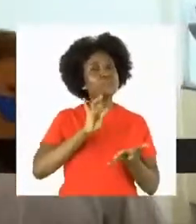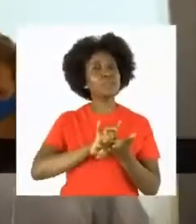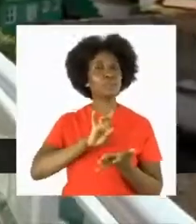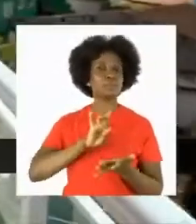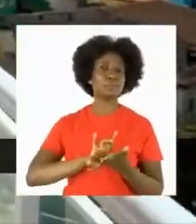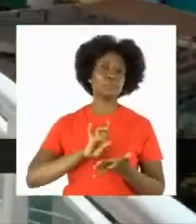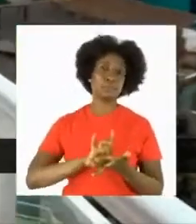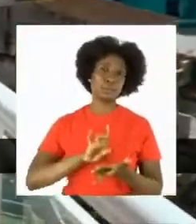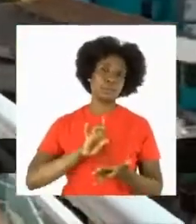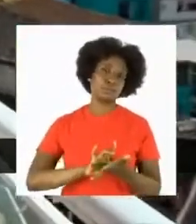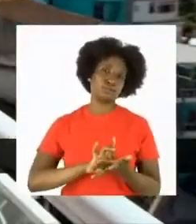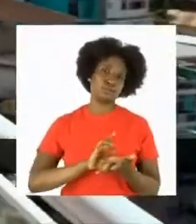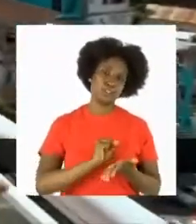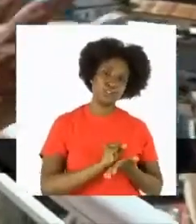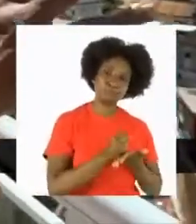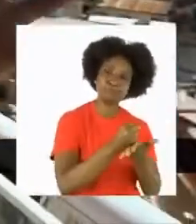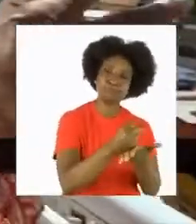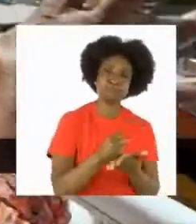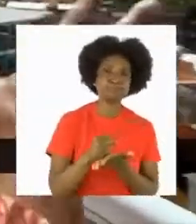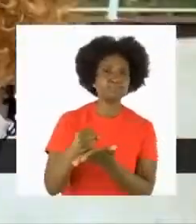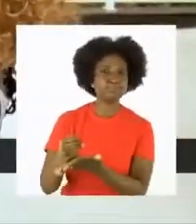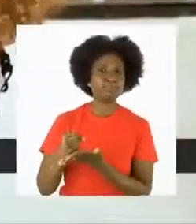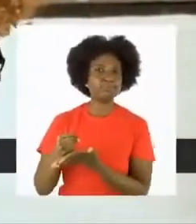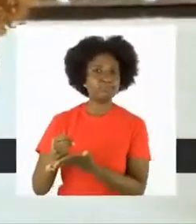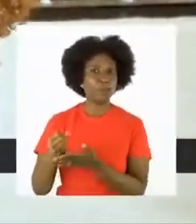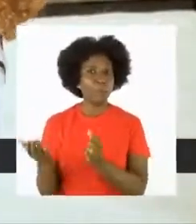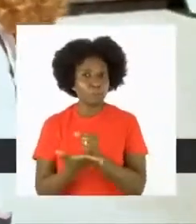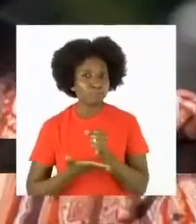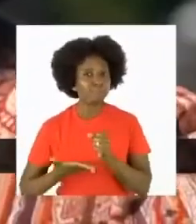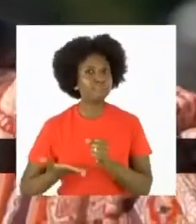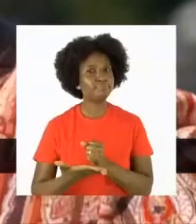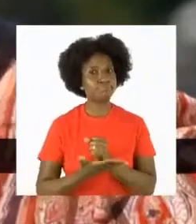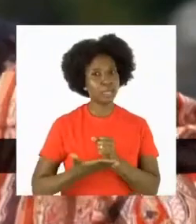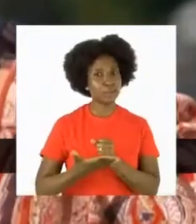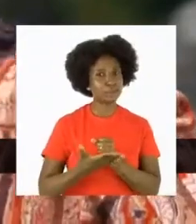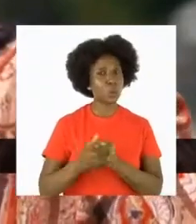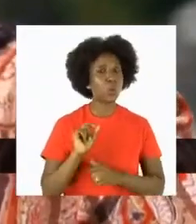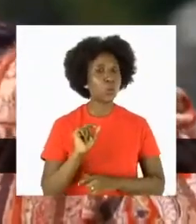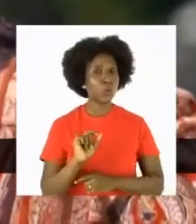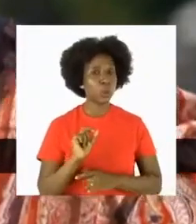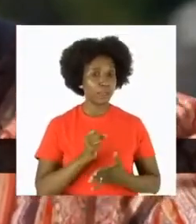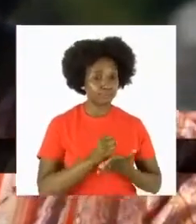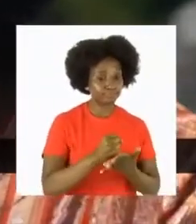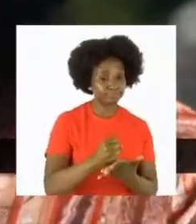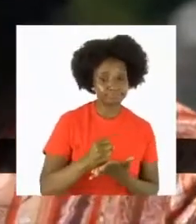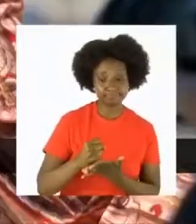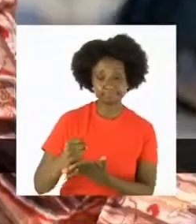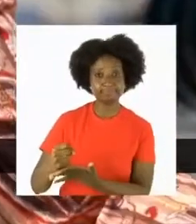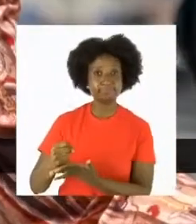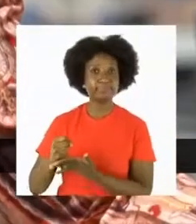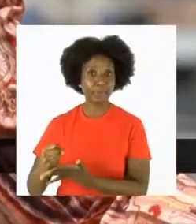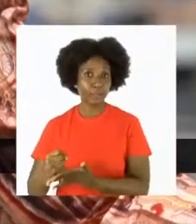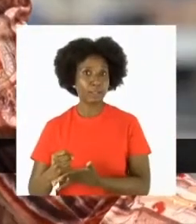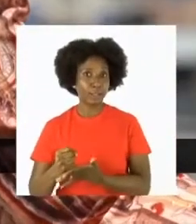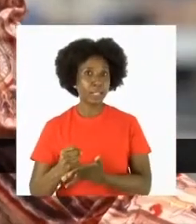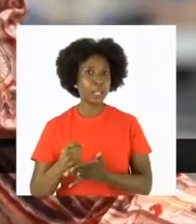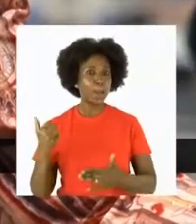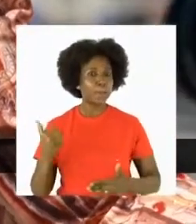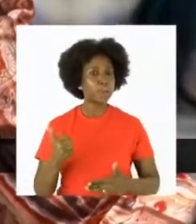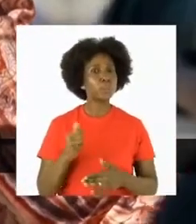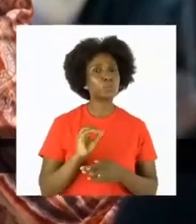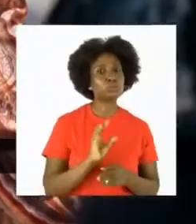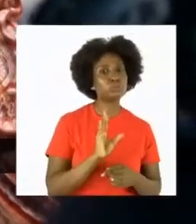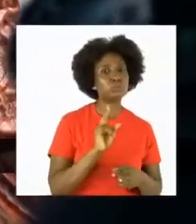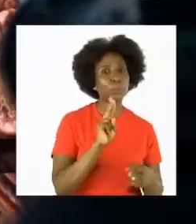de ter o mínimo de assistência básica. E essa assistência básica passa por sustentar